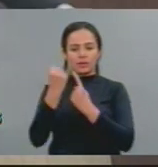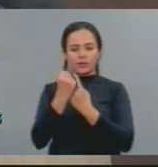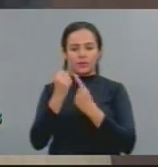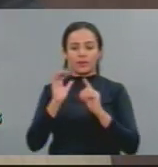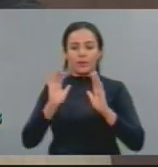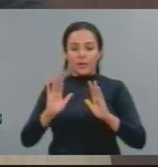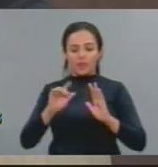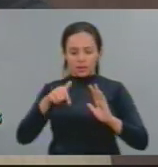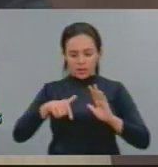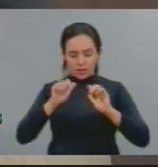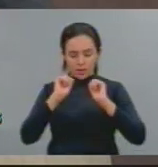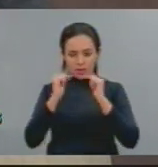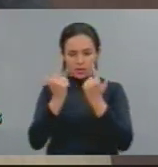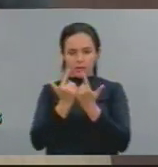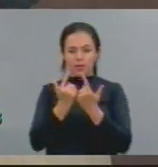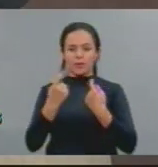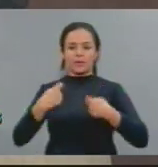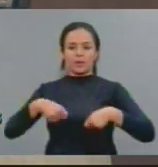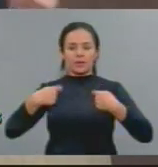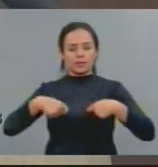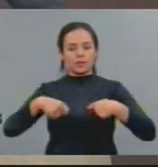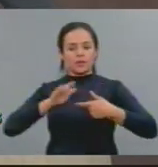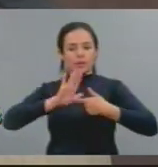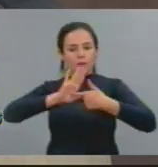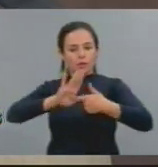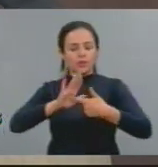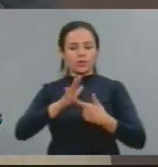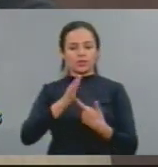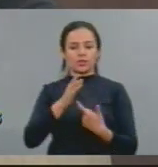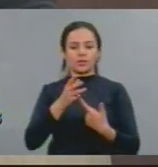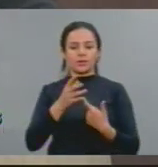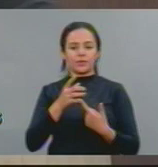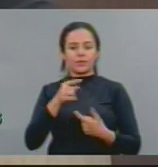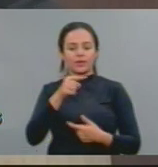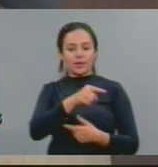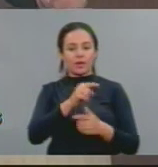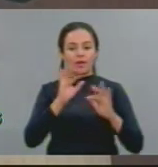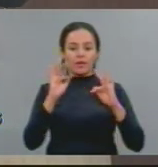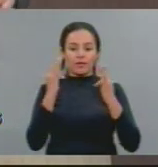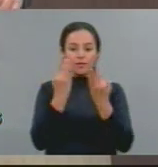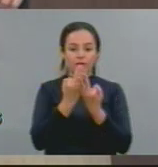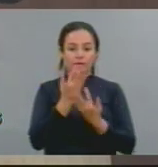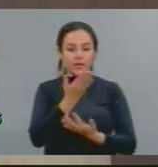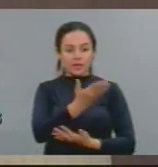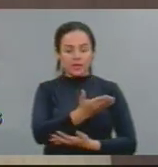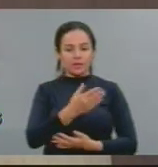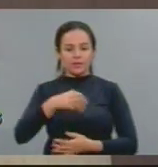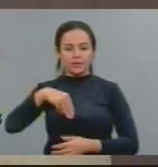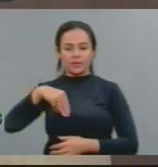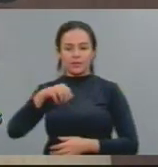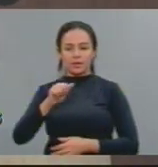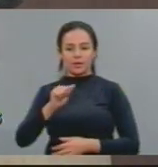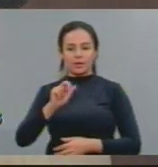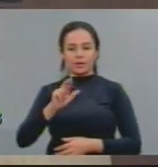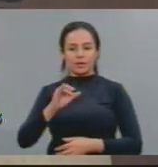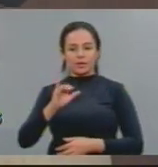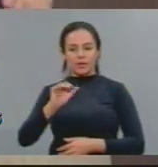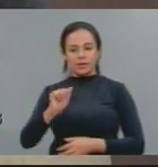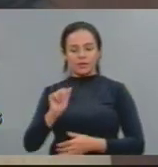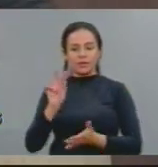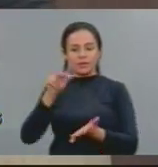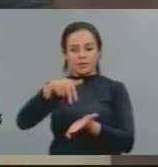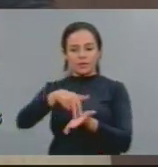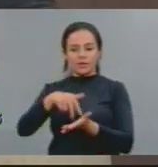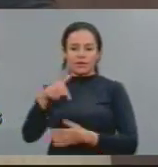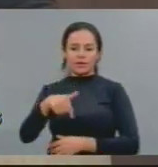esta casa tem que dizer para a Branquinha, viúva do Zé Maria do Tomé, para a Márcia, que esteve aqui e recebeu uma homenagem